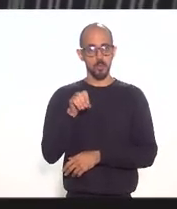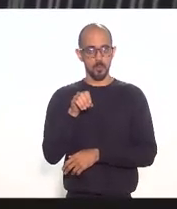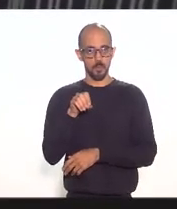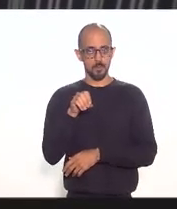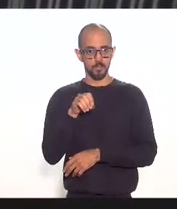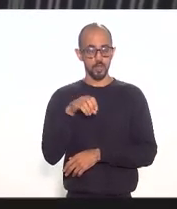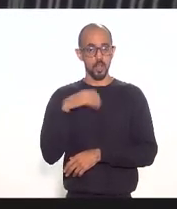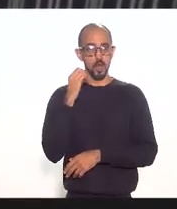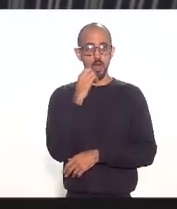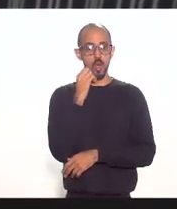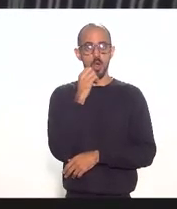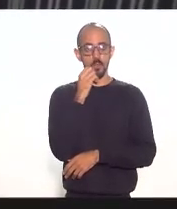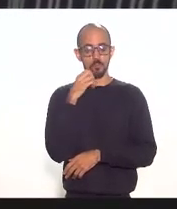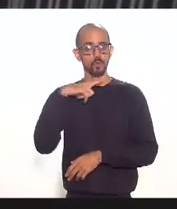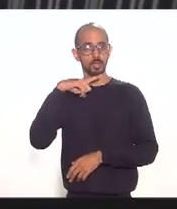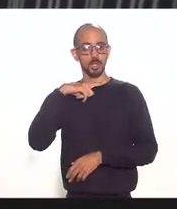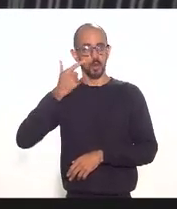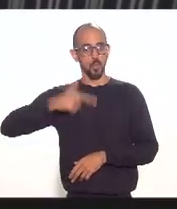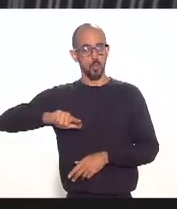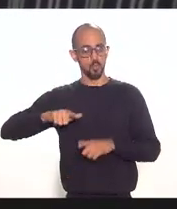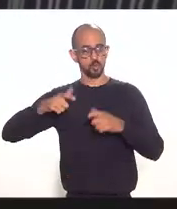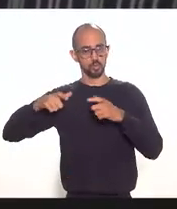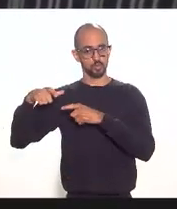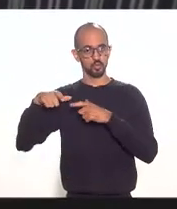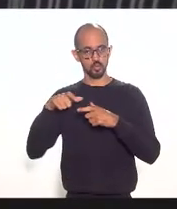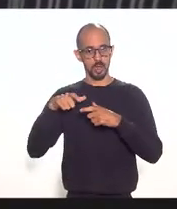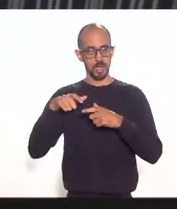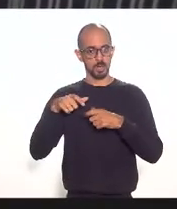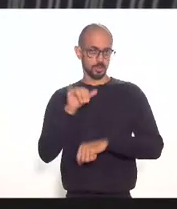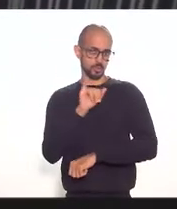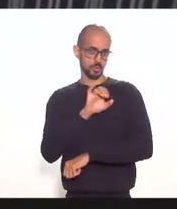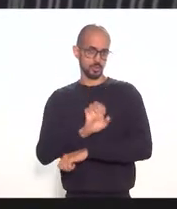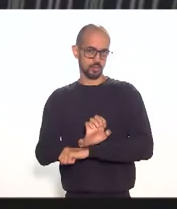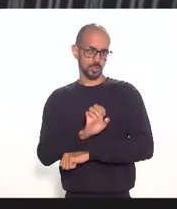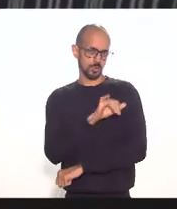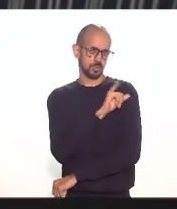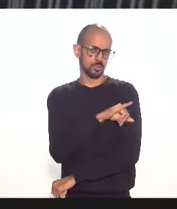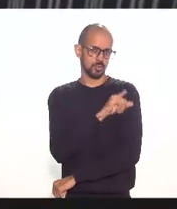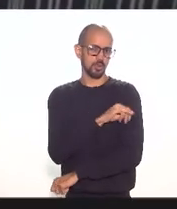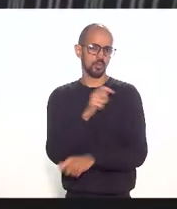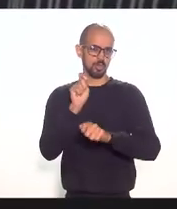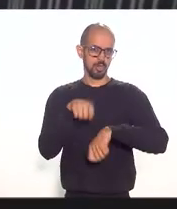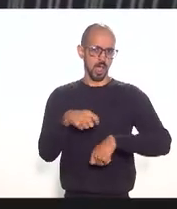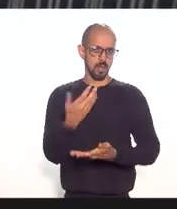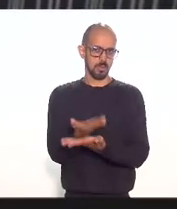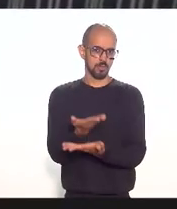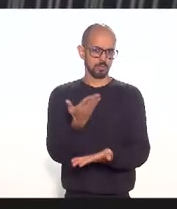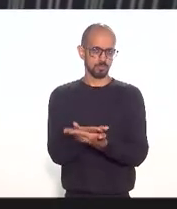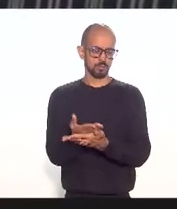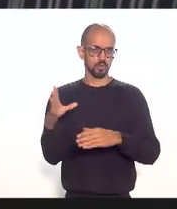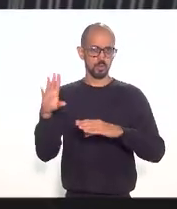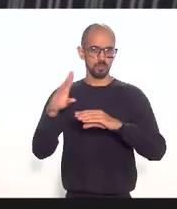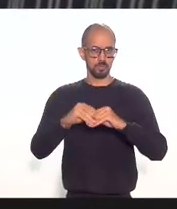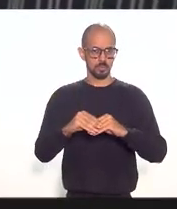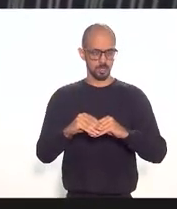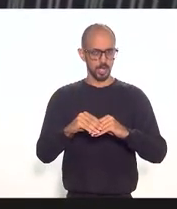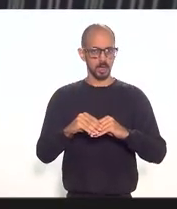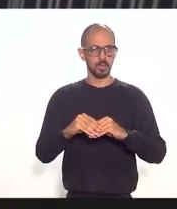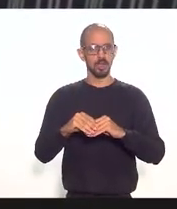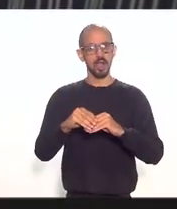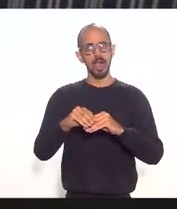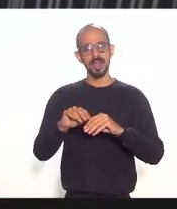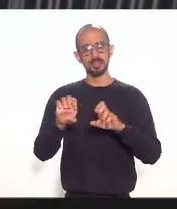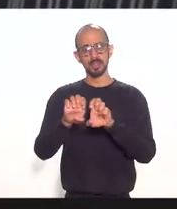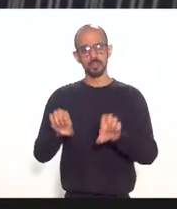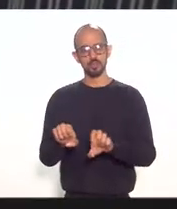passos que o Estado tem em mente estudados para serem dados complementares a essa reestruturação da